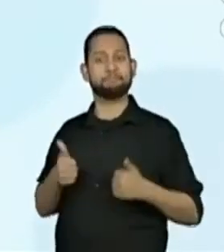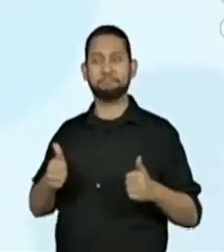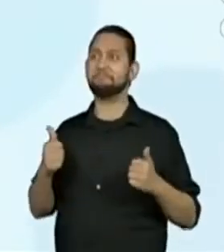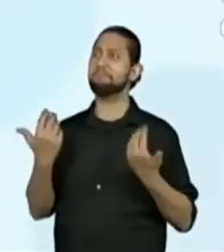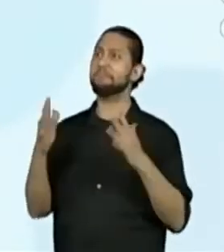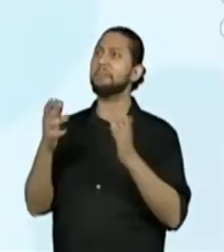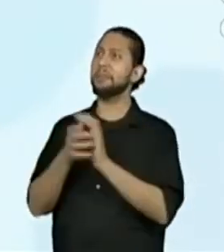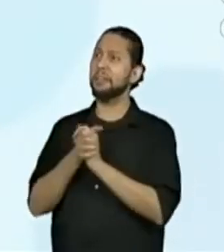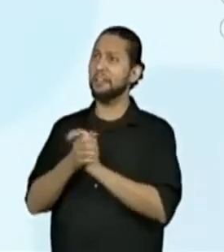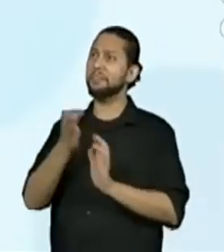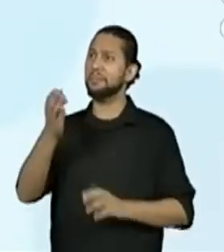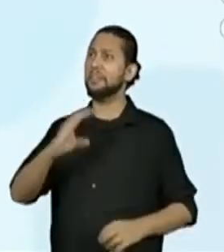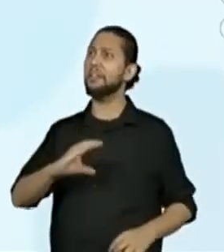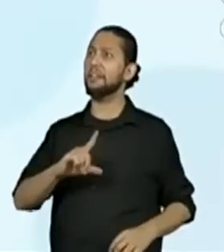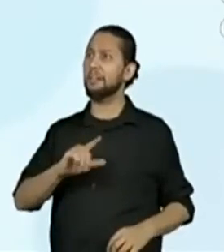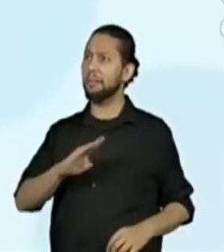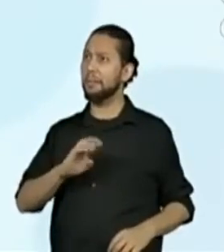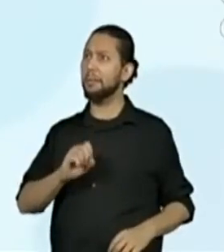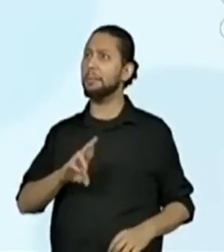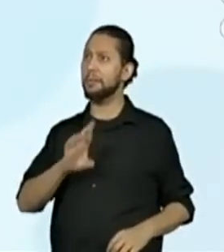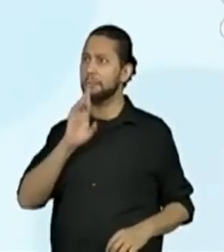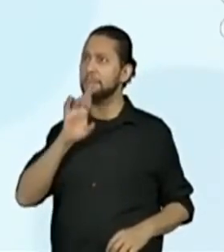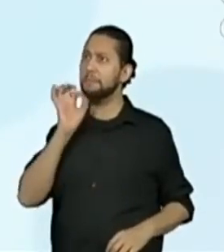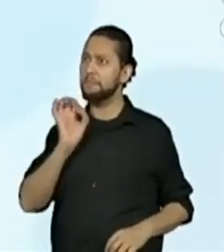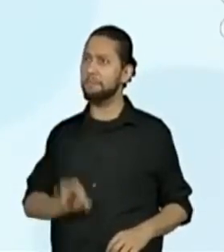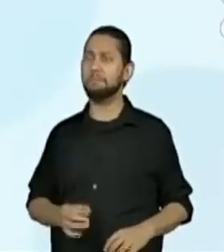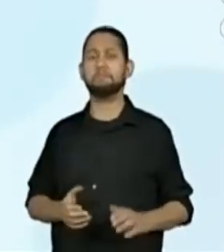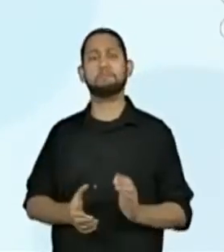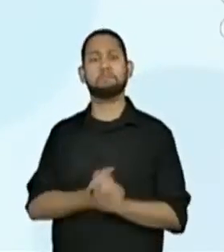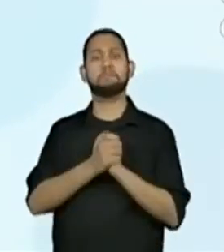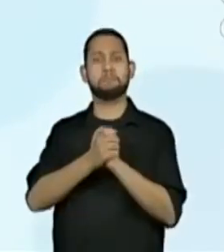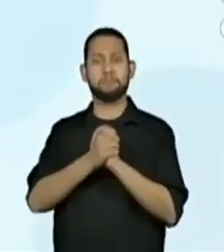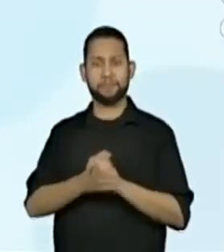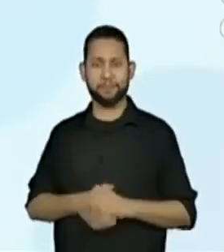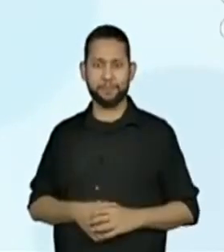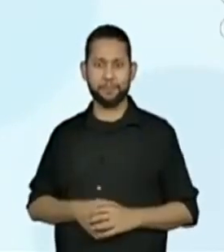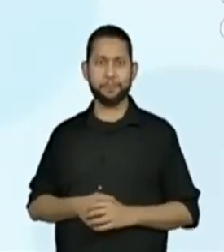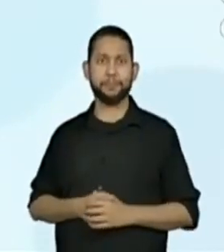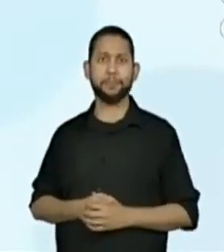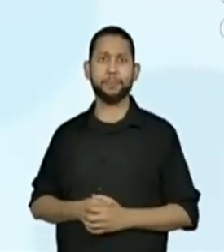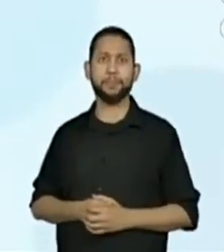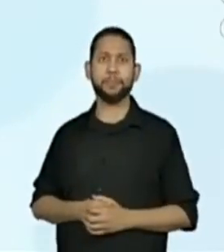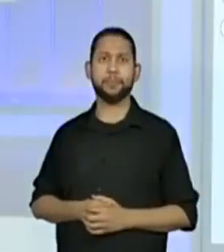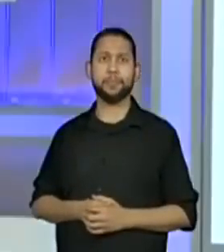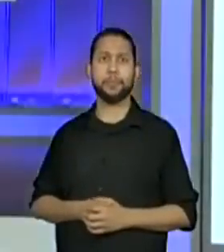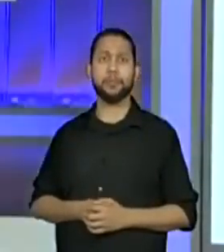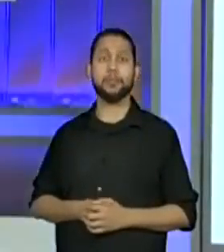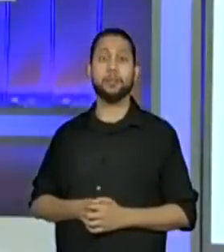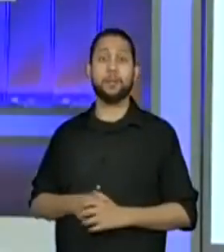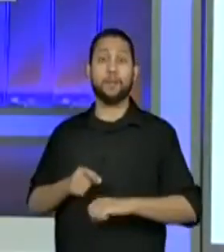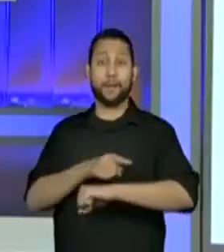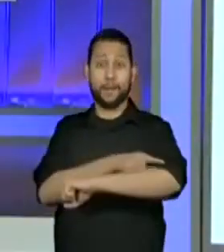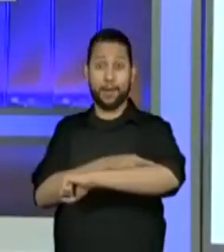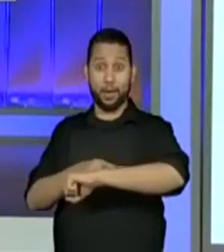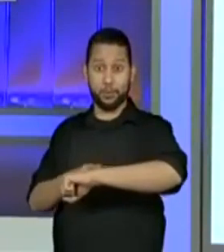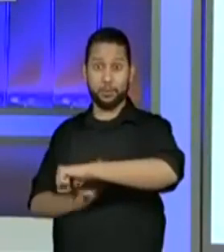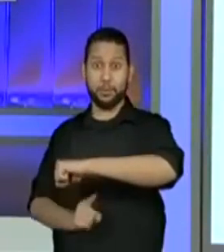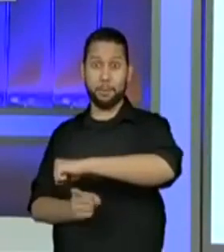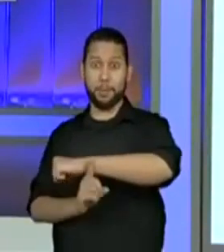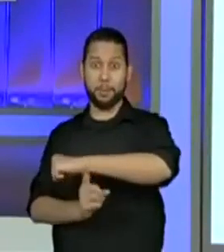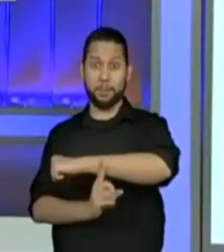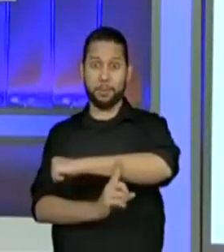Parabéns. Vamos continuar pensando, então, na régua e na reta numérica.